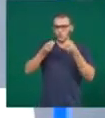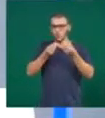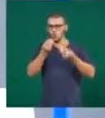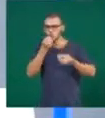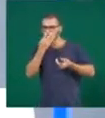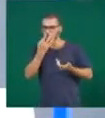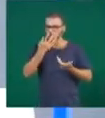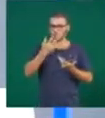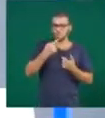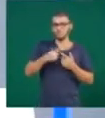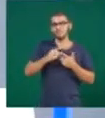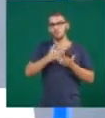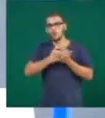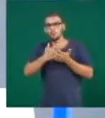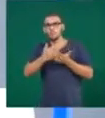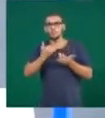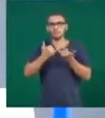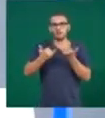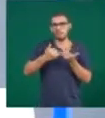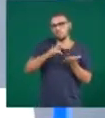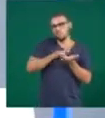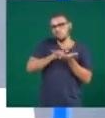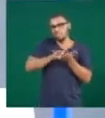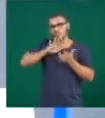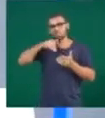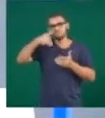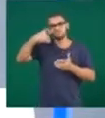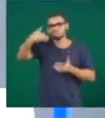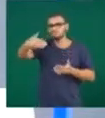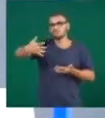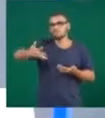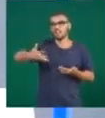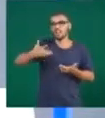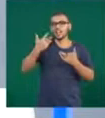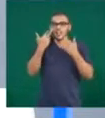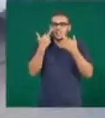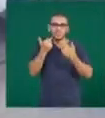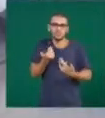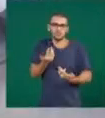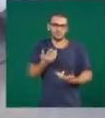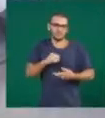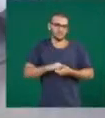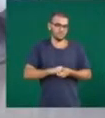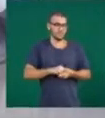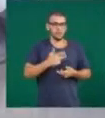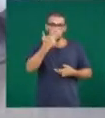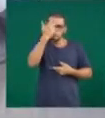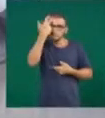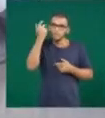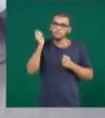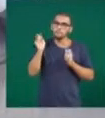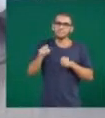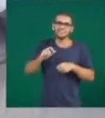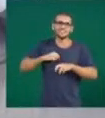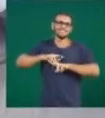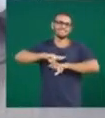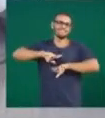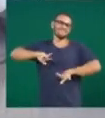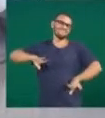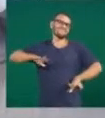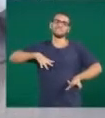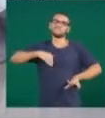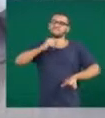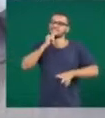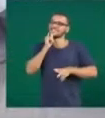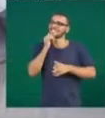pode ser realmente forçado, como eu disse, mas depois isso vai vir naturalmente, é gostoso. E aí a pessoa vai ter muito mais motivos para agradecer.